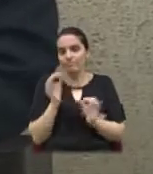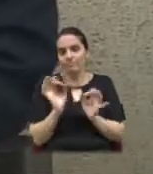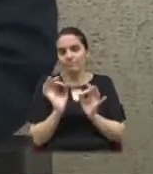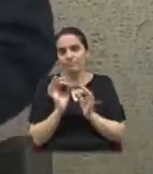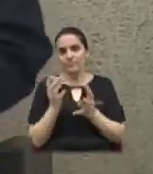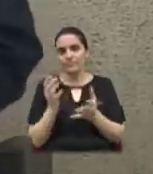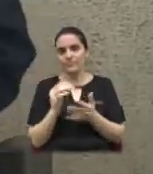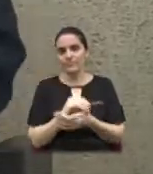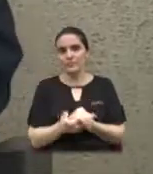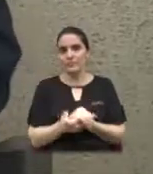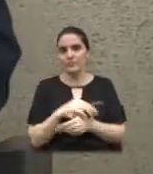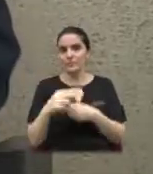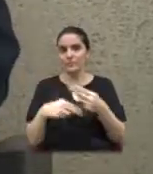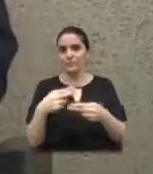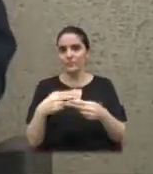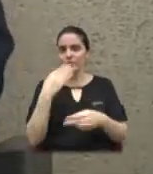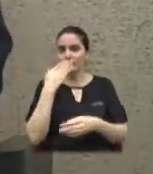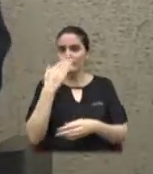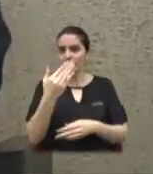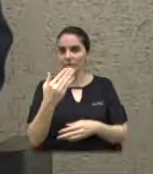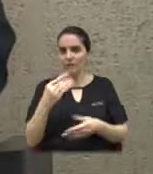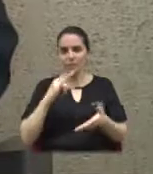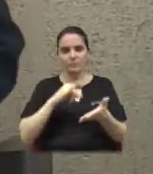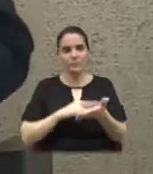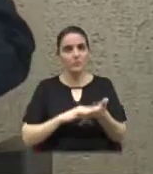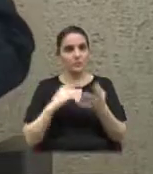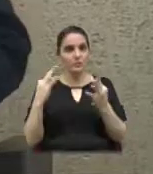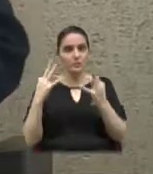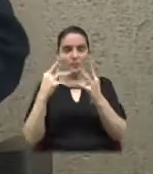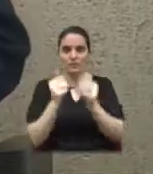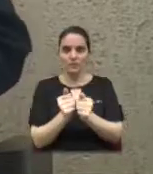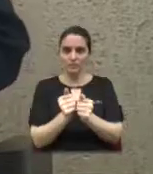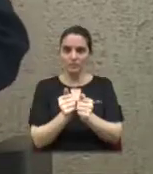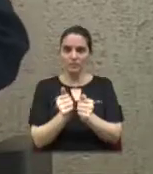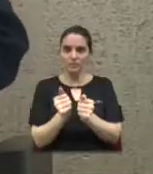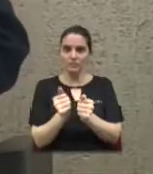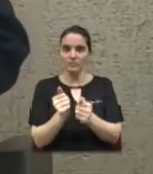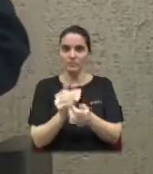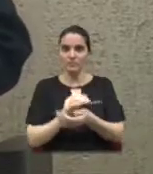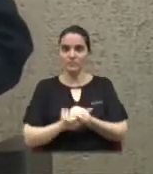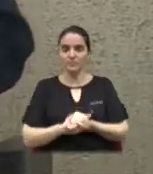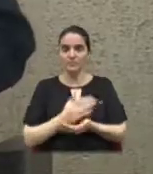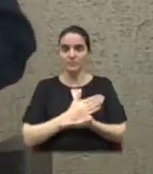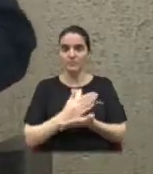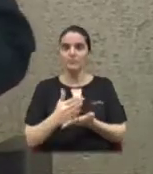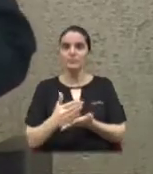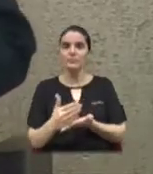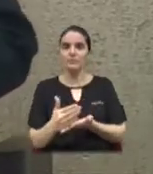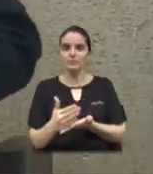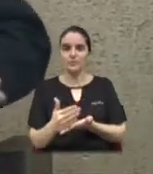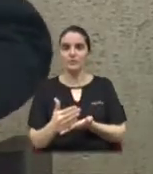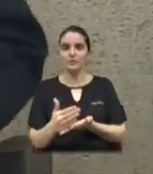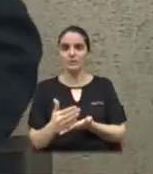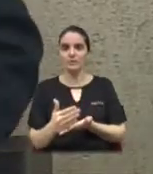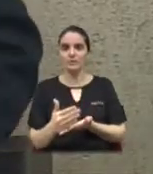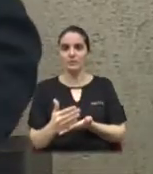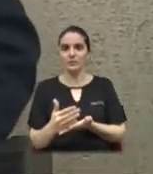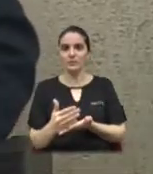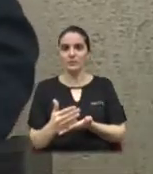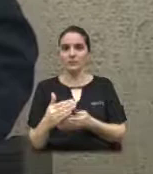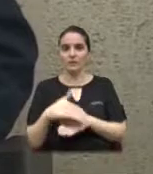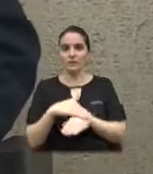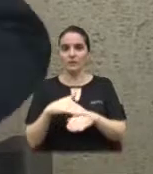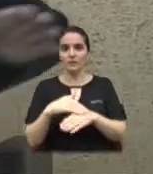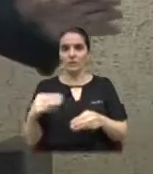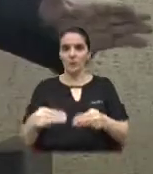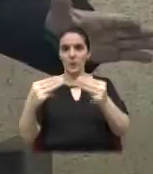por isso, eu vou pedir toda essa documentação para que a gente possa entrar e conversar com o Ministério